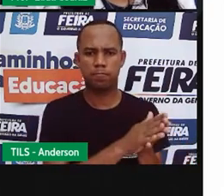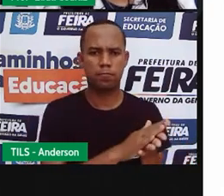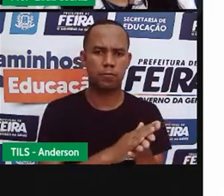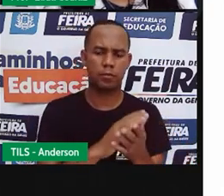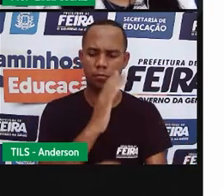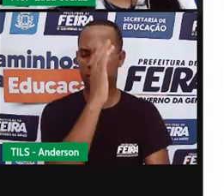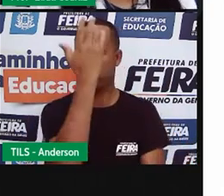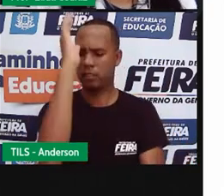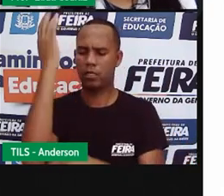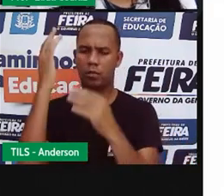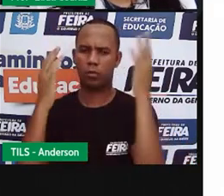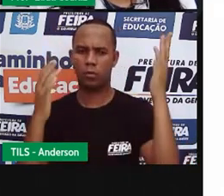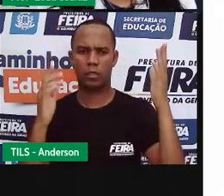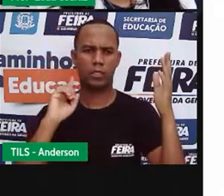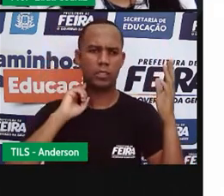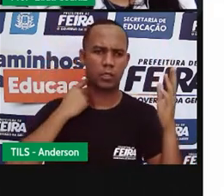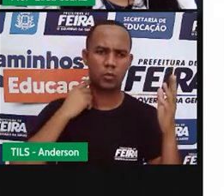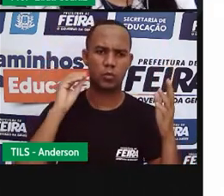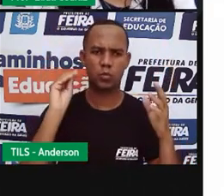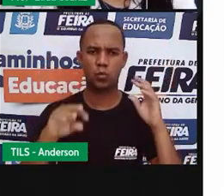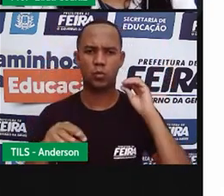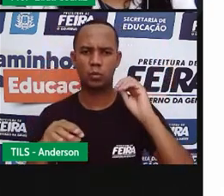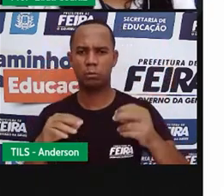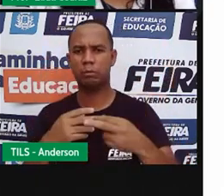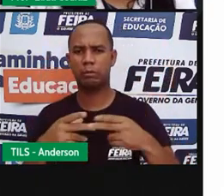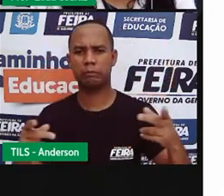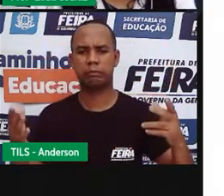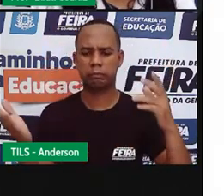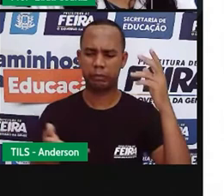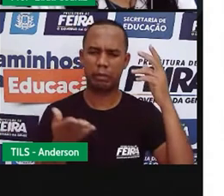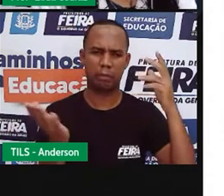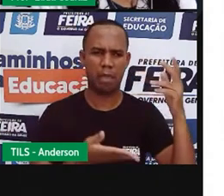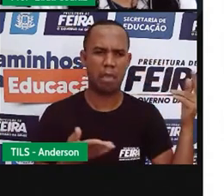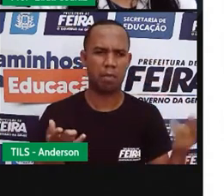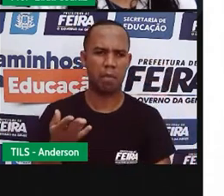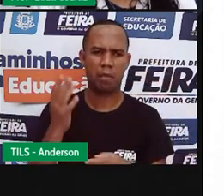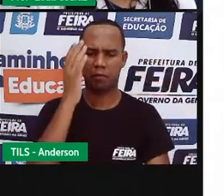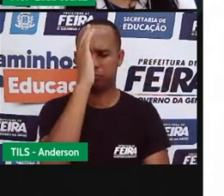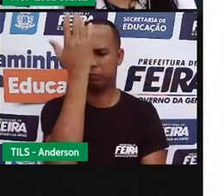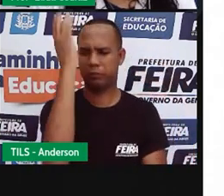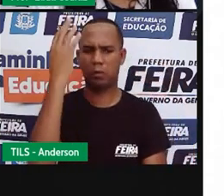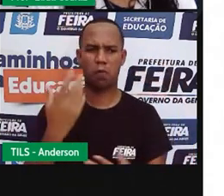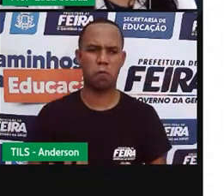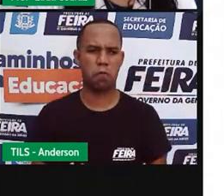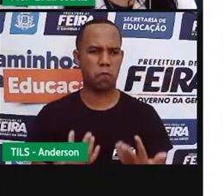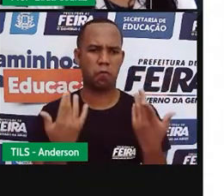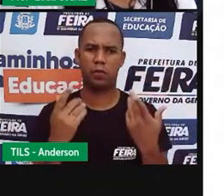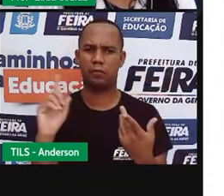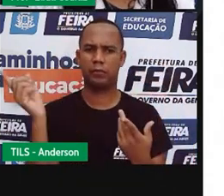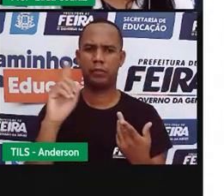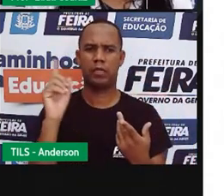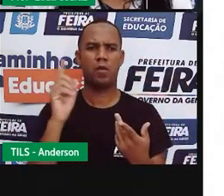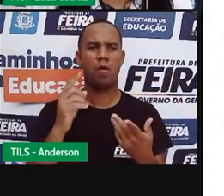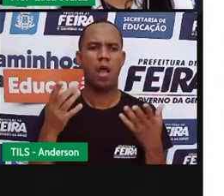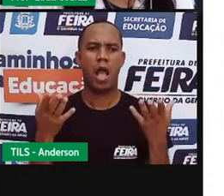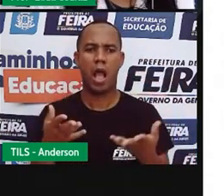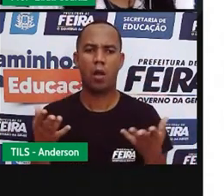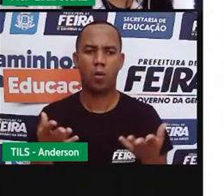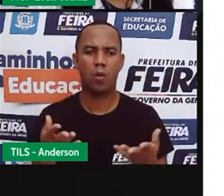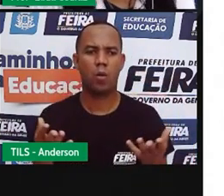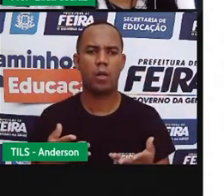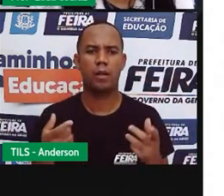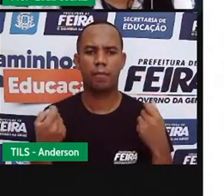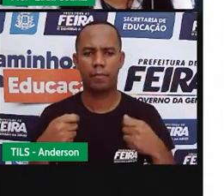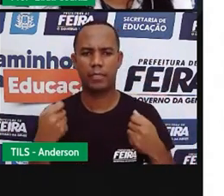o ser humano coluía demais desmastou queimou então a natureza agora